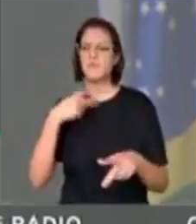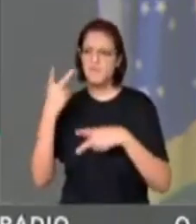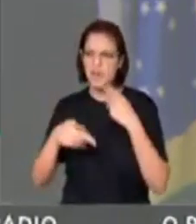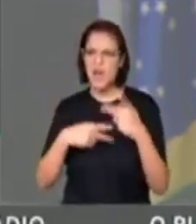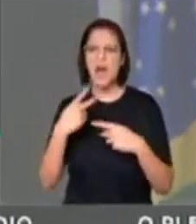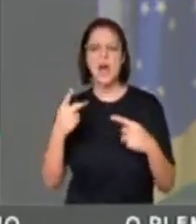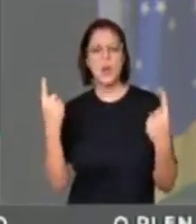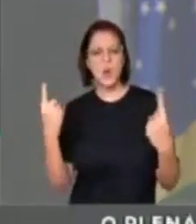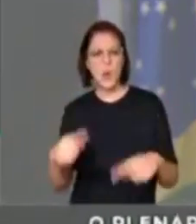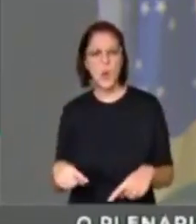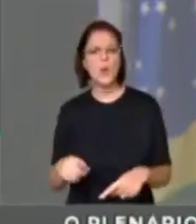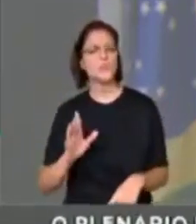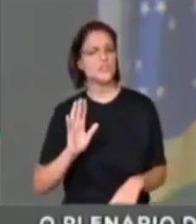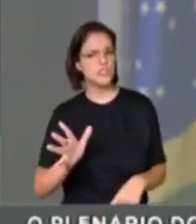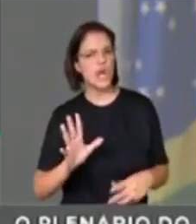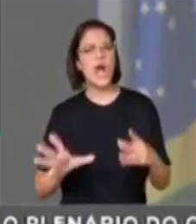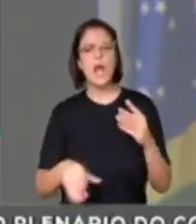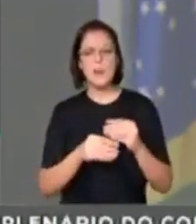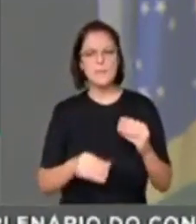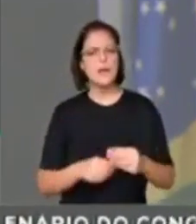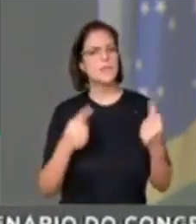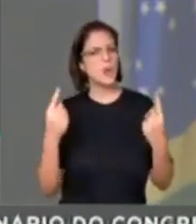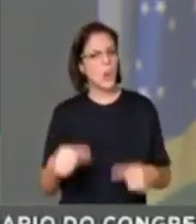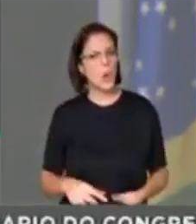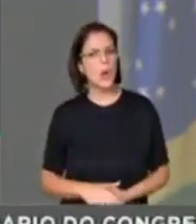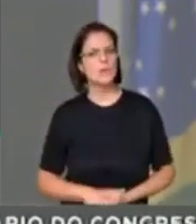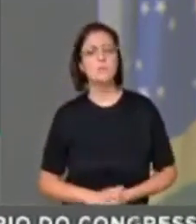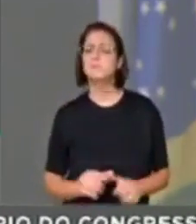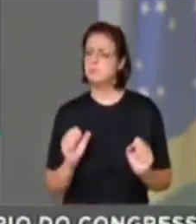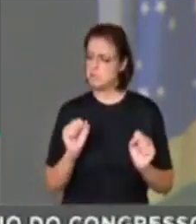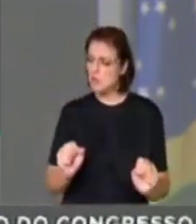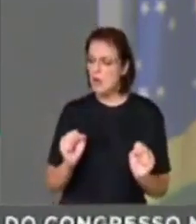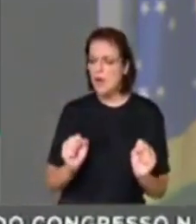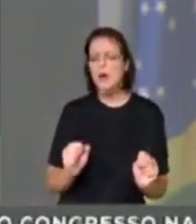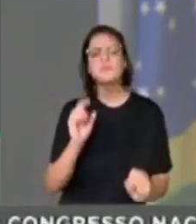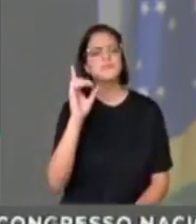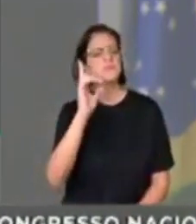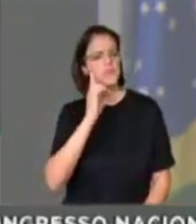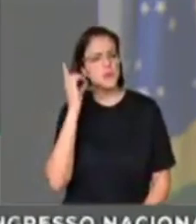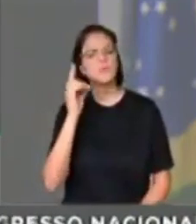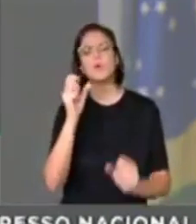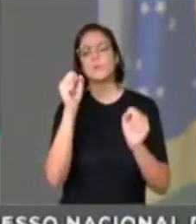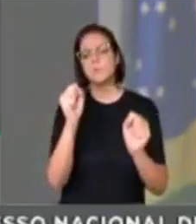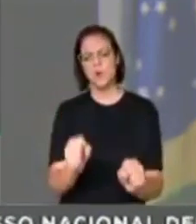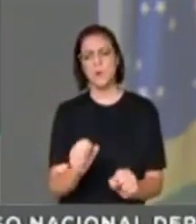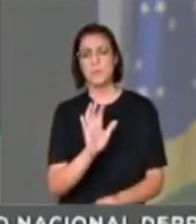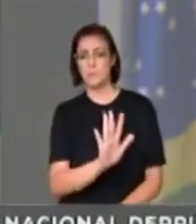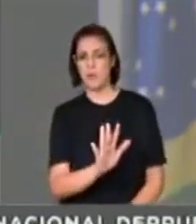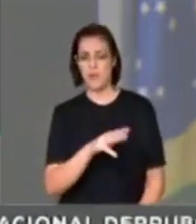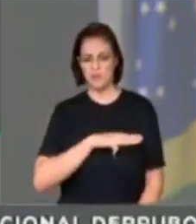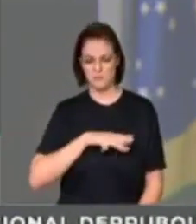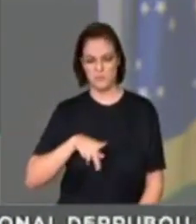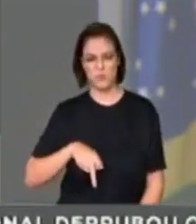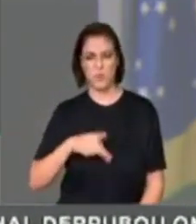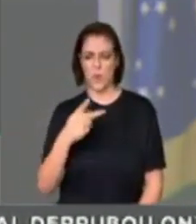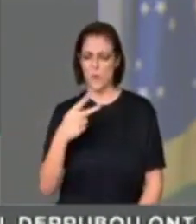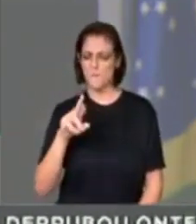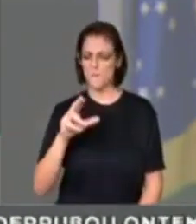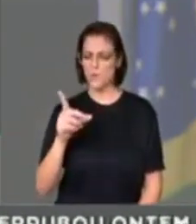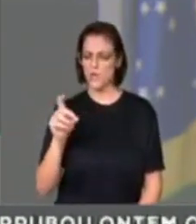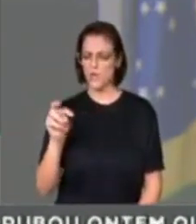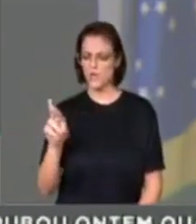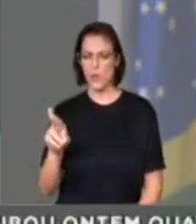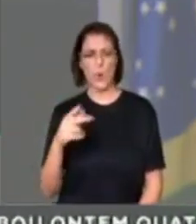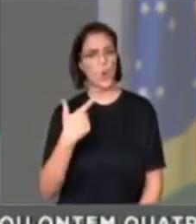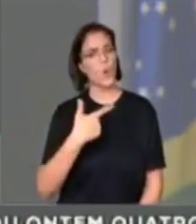reforma, que apresentaram emendas contra a reforma. Eles podem porque são parlamentares. Procurador não faz parte